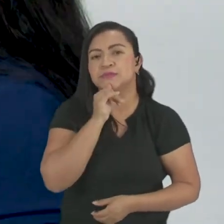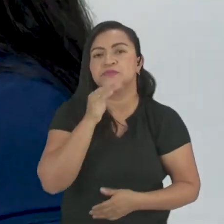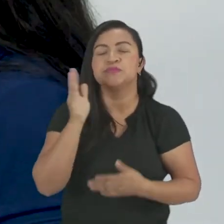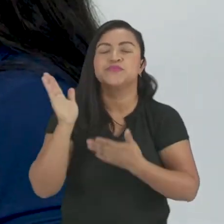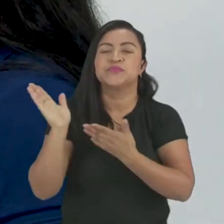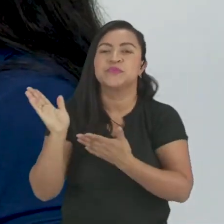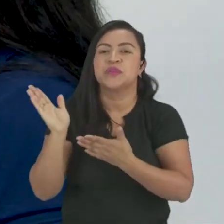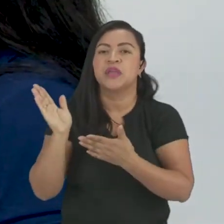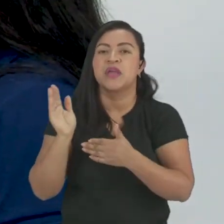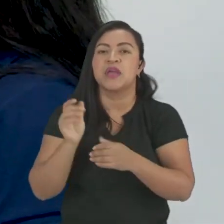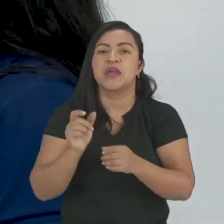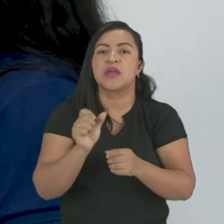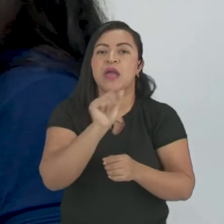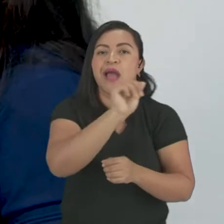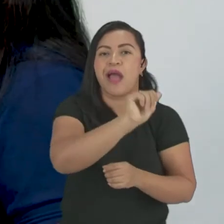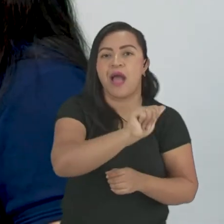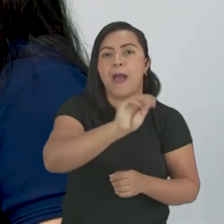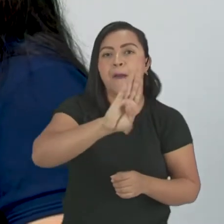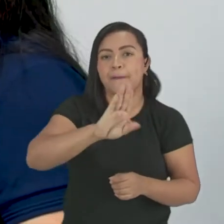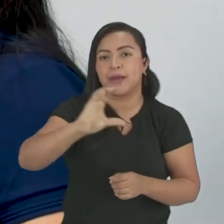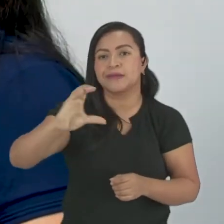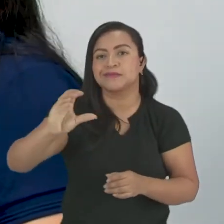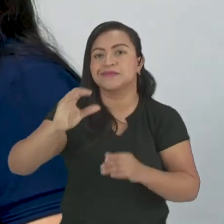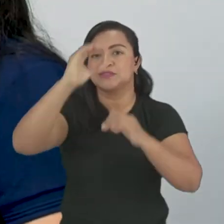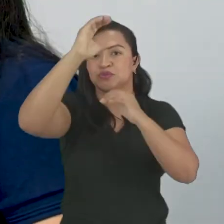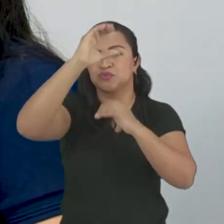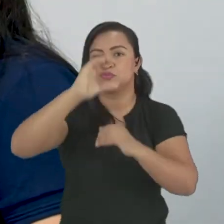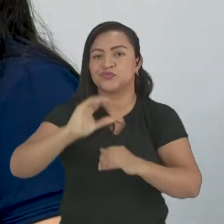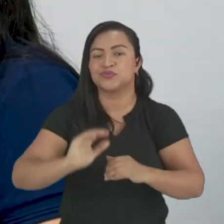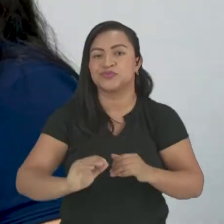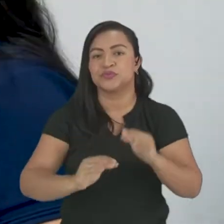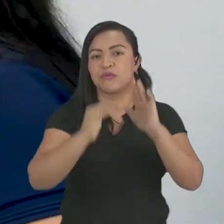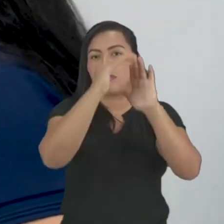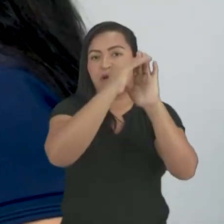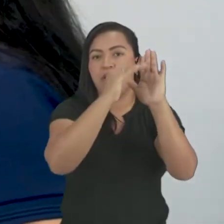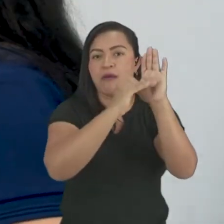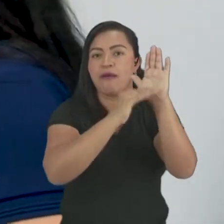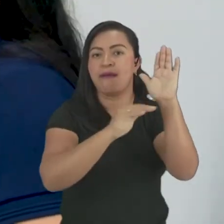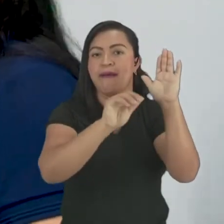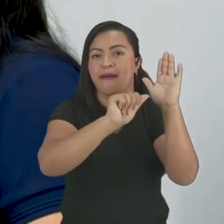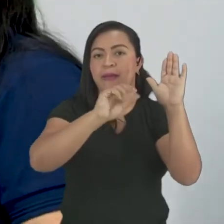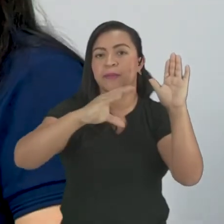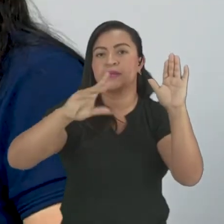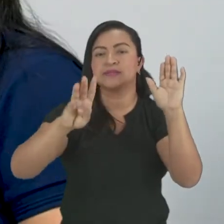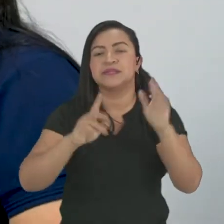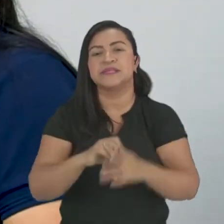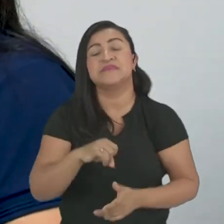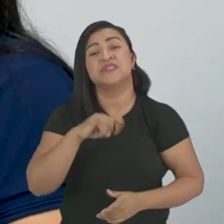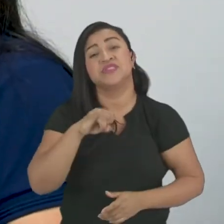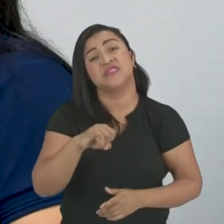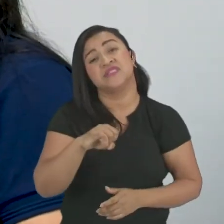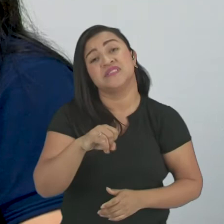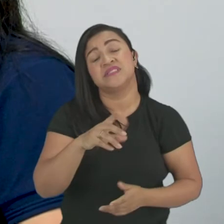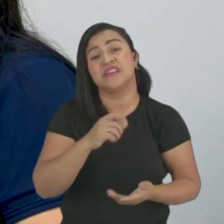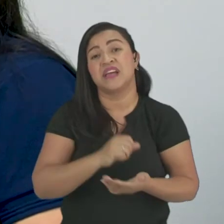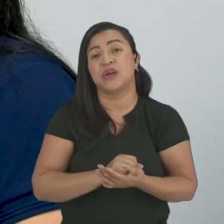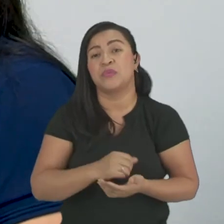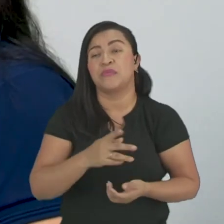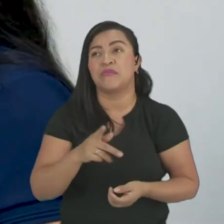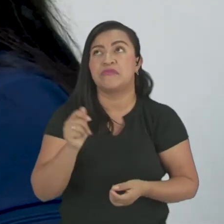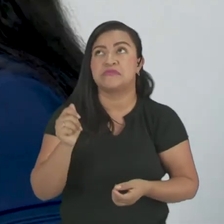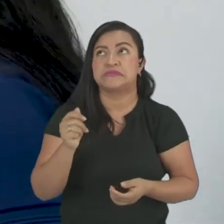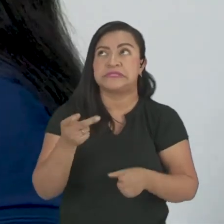ó, em ordem alfabética. Porque, já pensou, eu tô atrás de uma palavra com T. Se não tivesse em ordem, eu levar mais tempo,